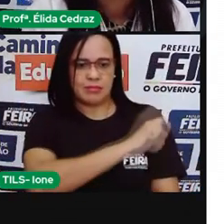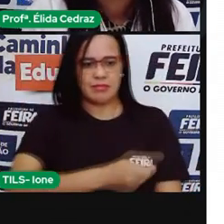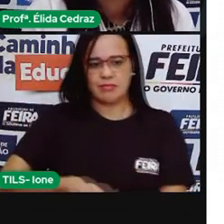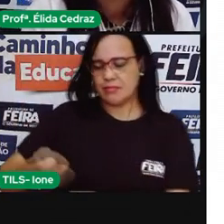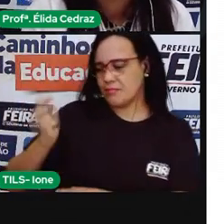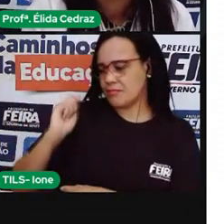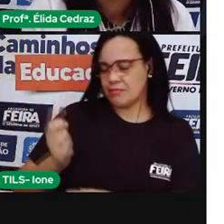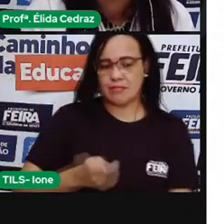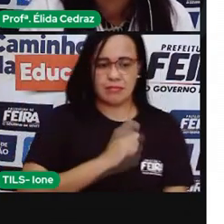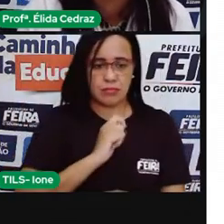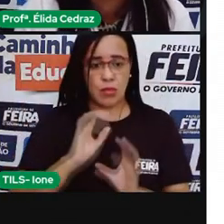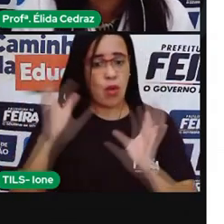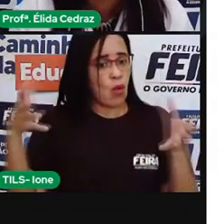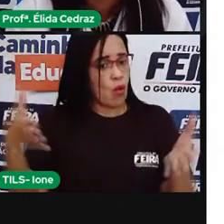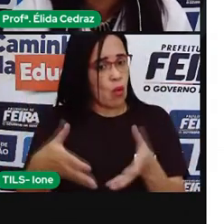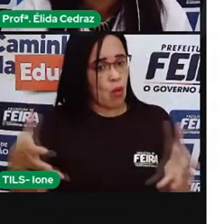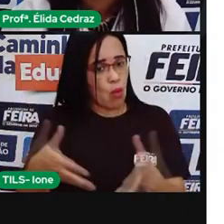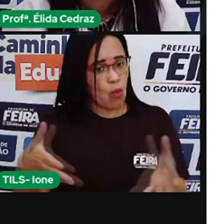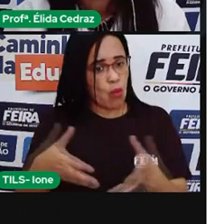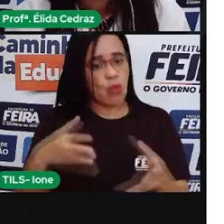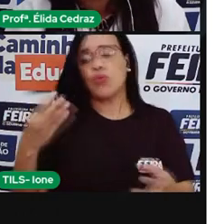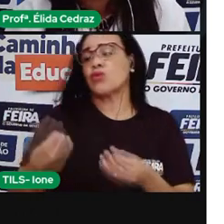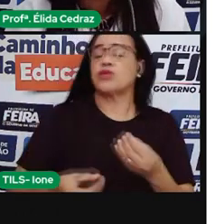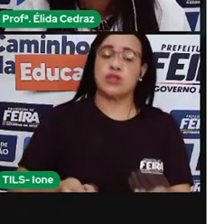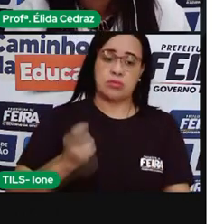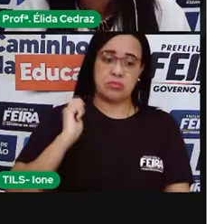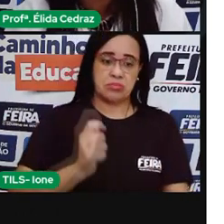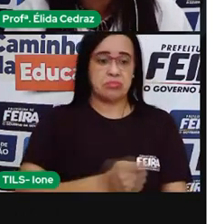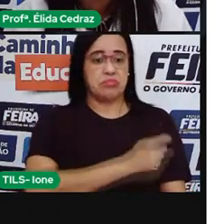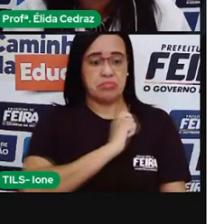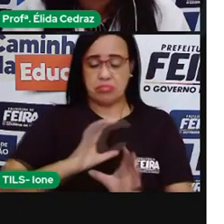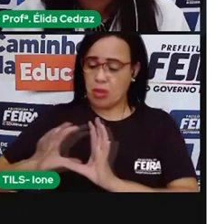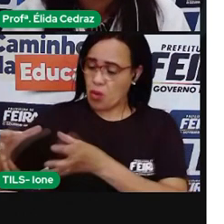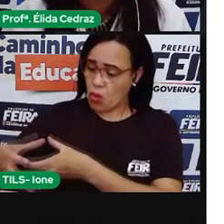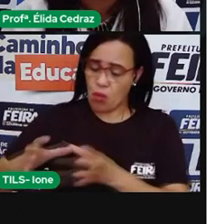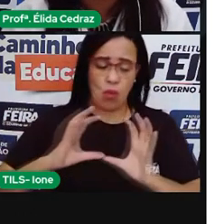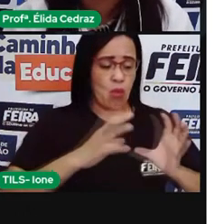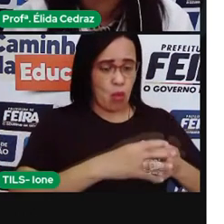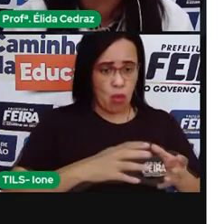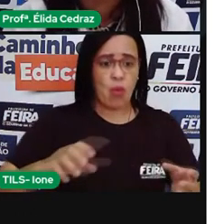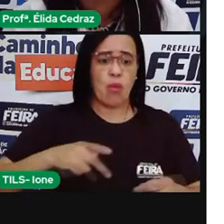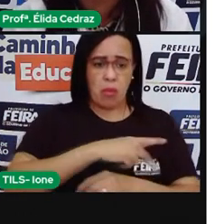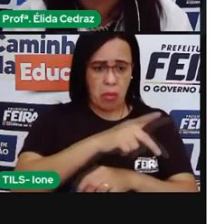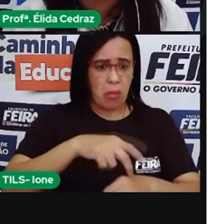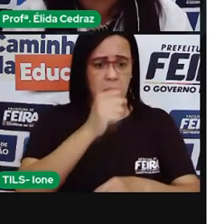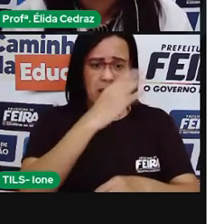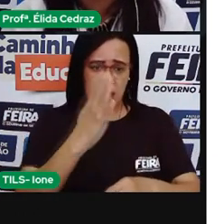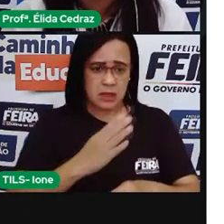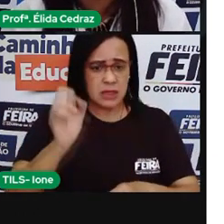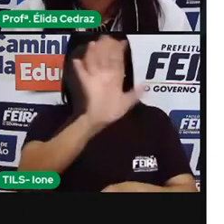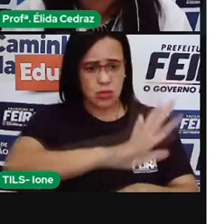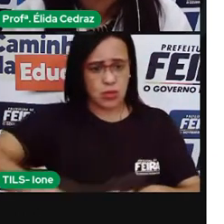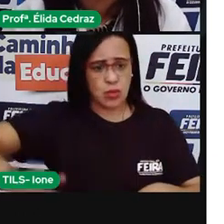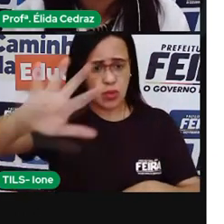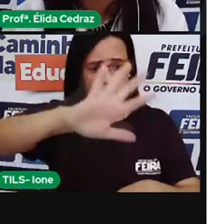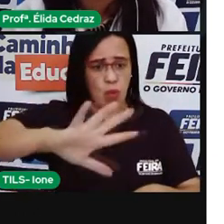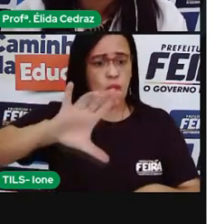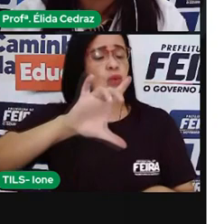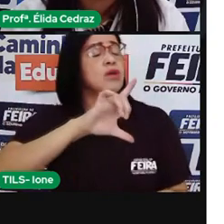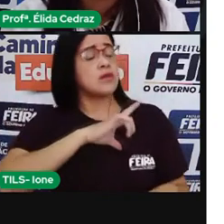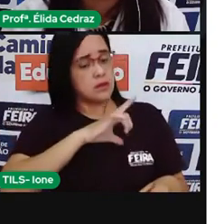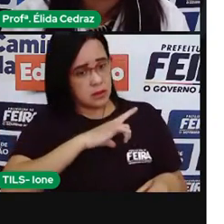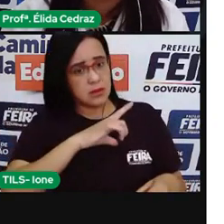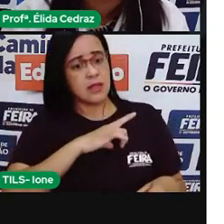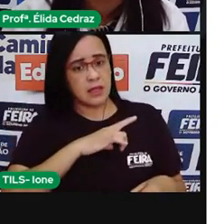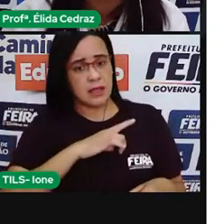as comunidades quilombolas estão presentes em todo o território brasileiro. Na nossa região, nós uma grande